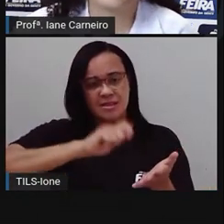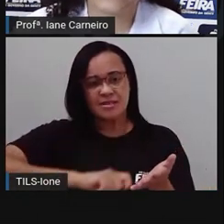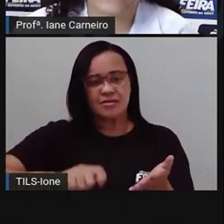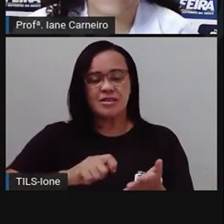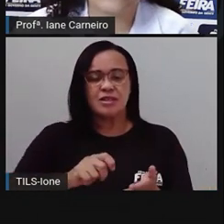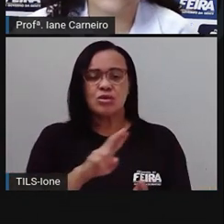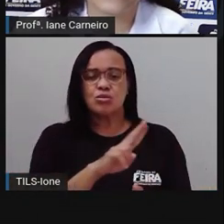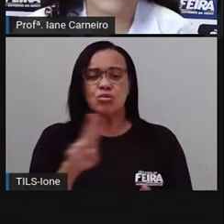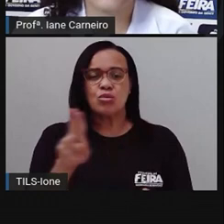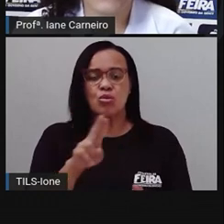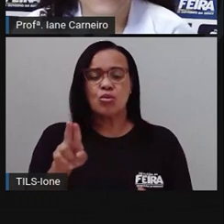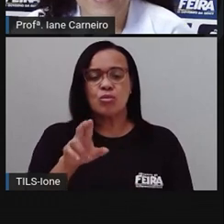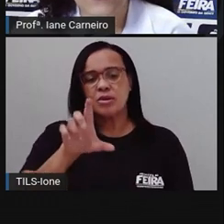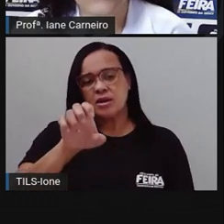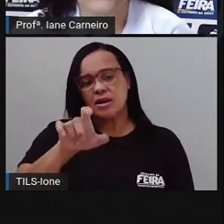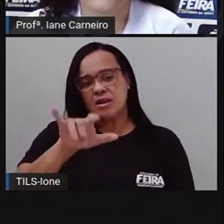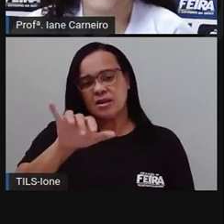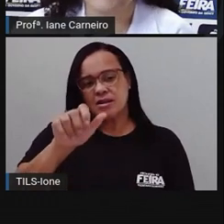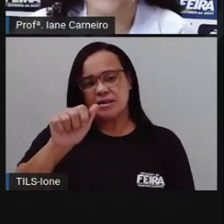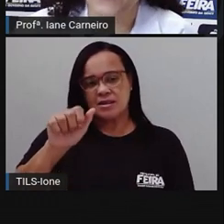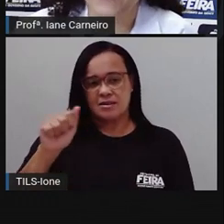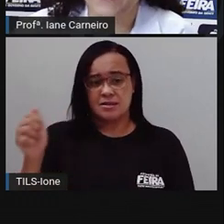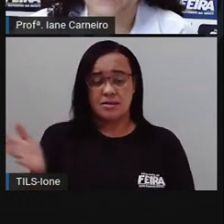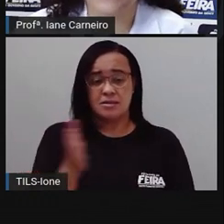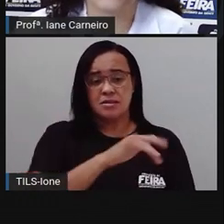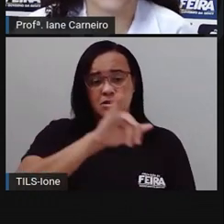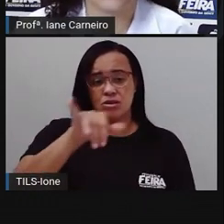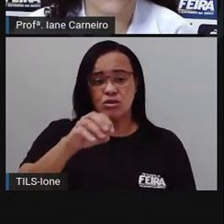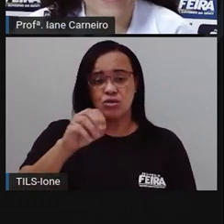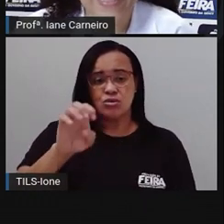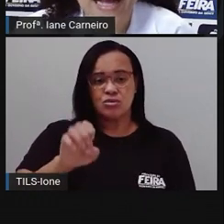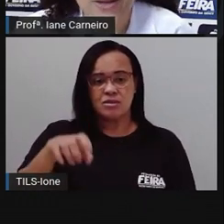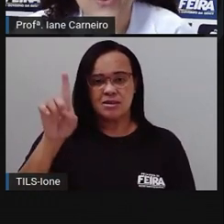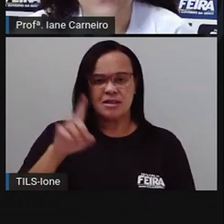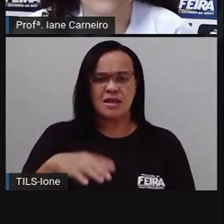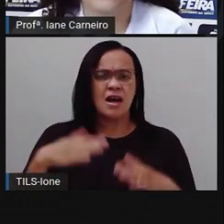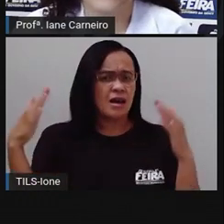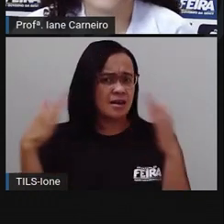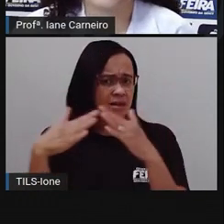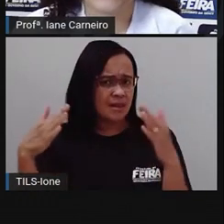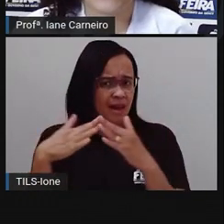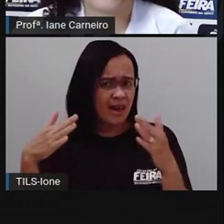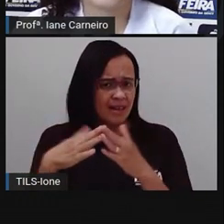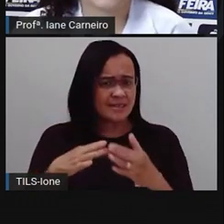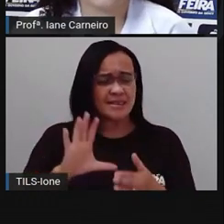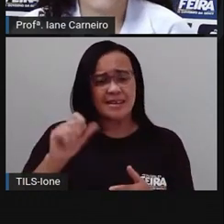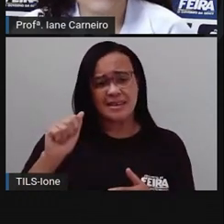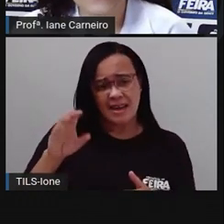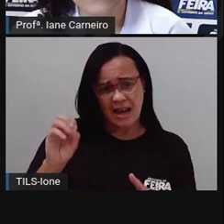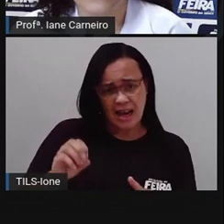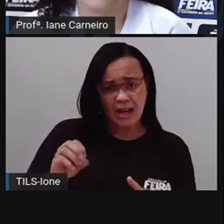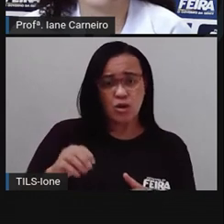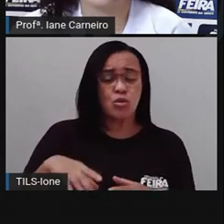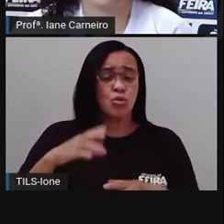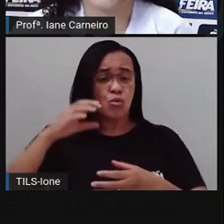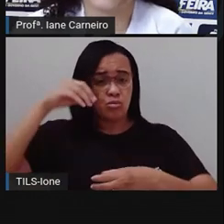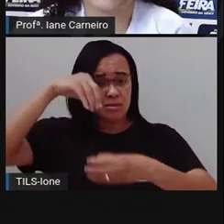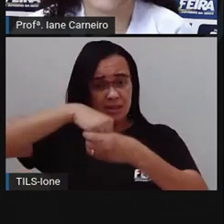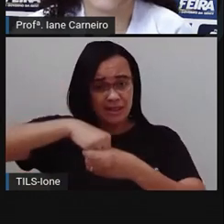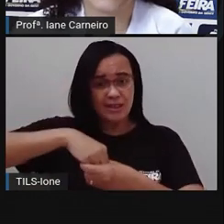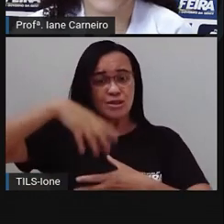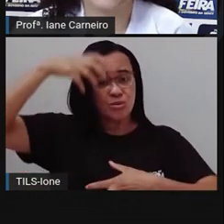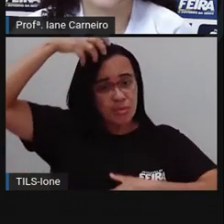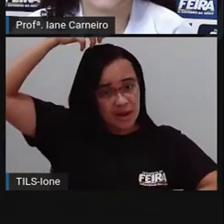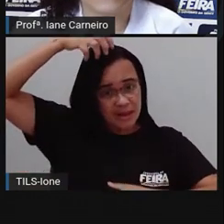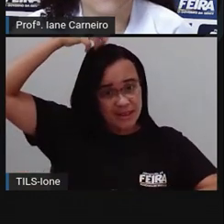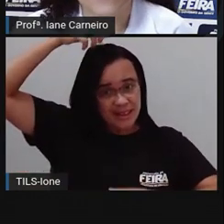Essa casa é de caco, quem mora nela é o macaco. Essa casa é bonita, quem mora